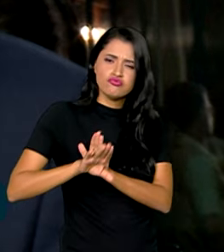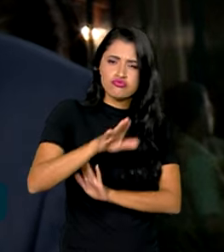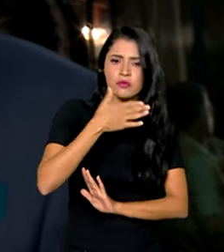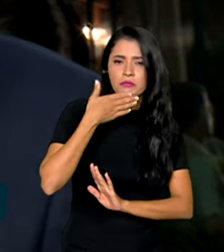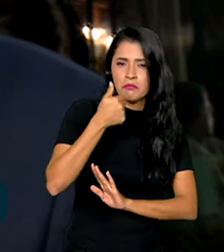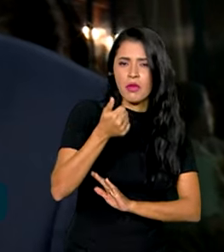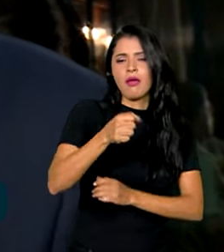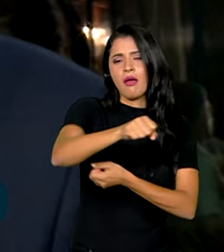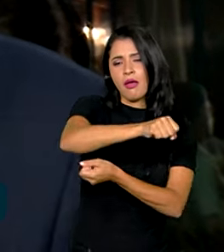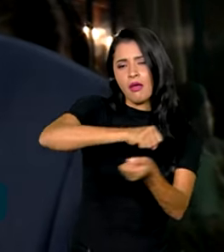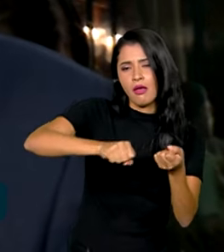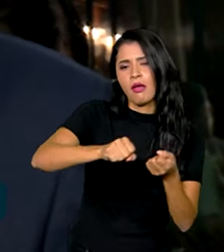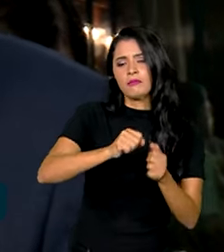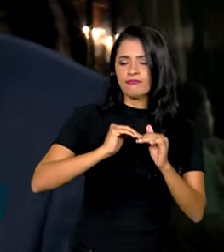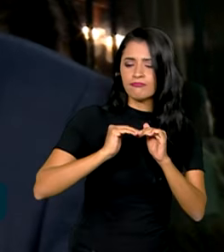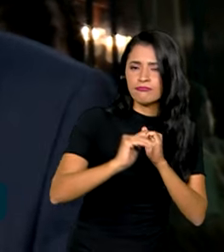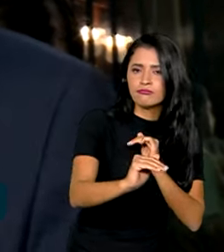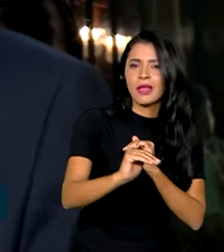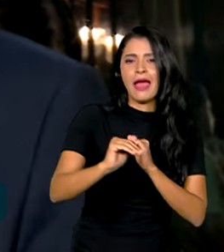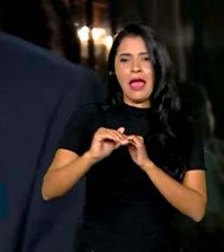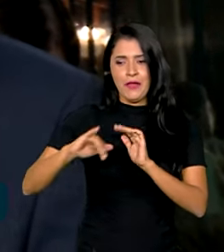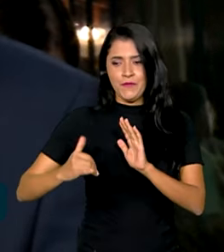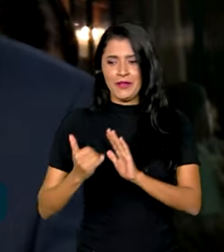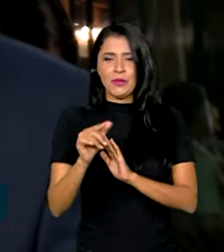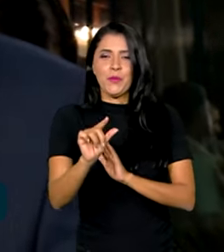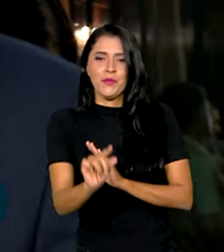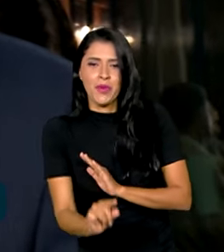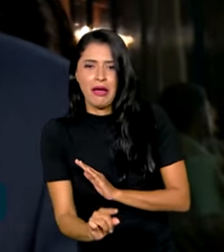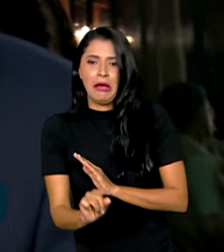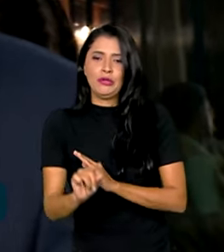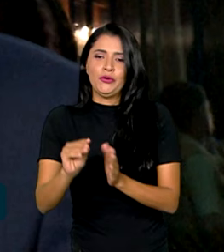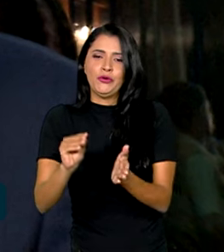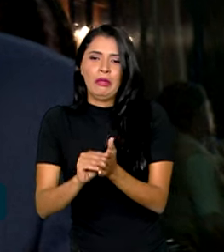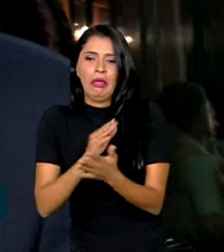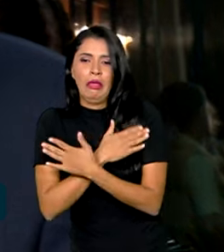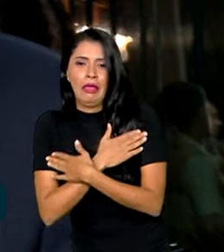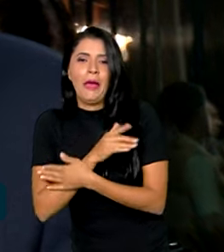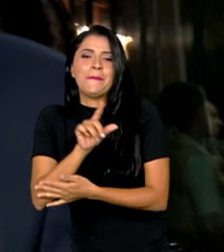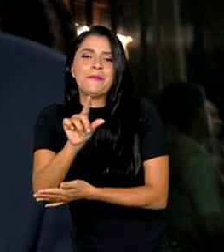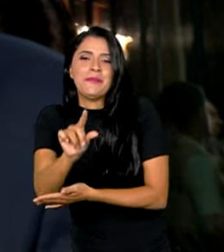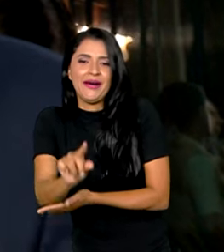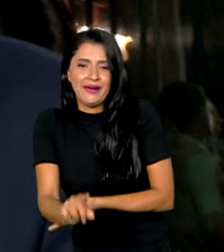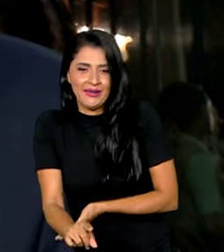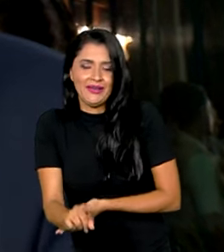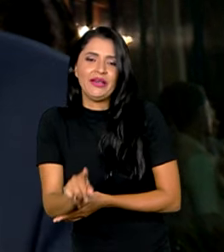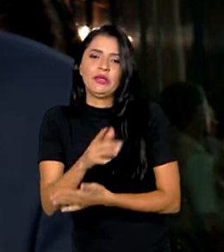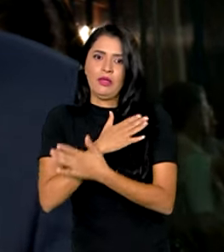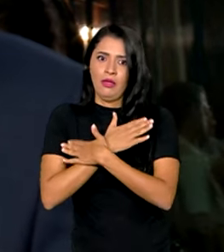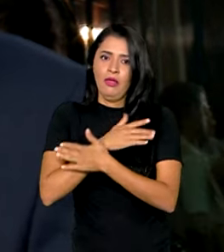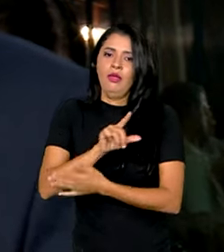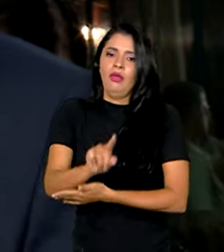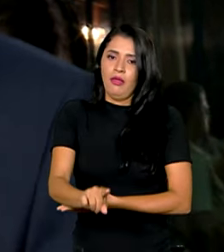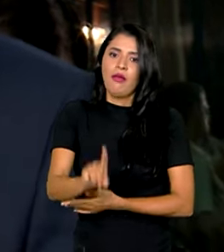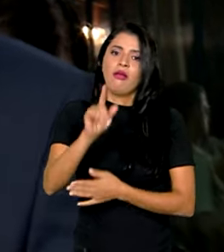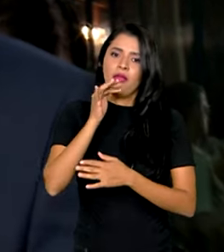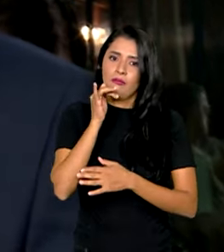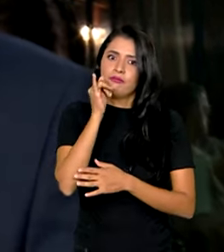sustentável, com baixa inflação, baixo desemprego. Isso é uma boa notícia para as famílias brasileiras.